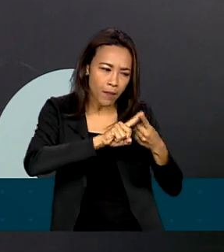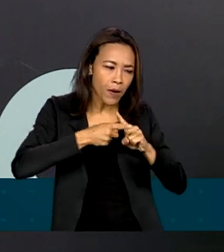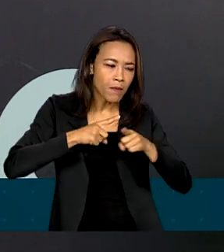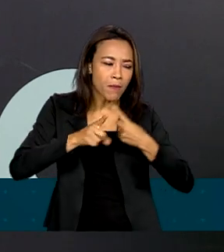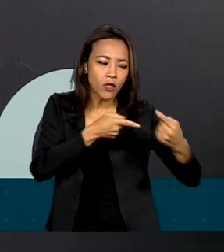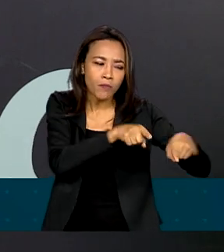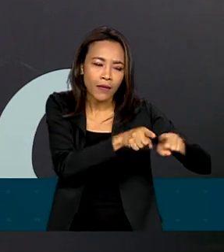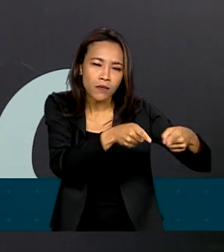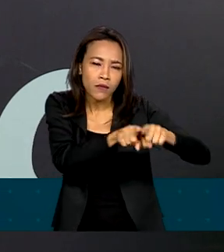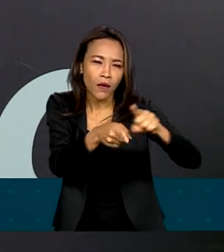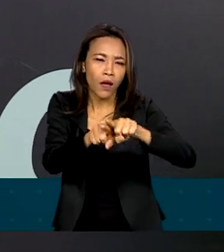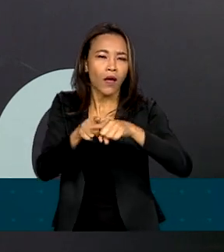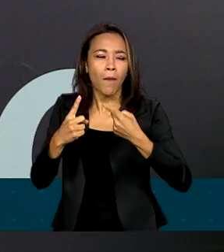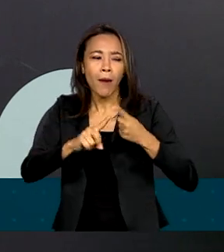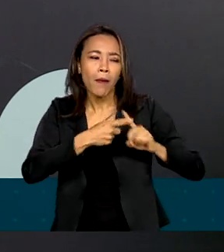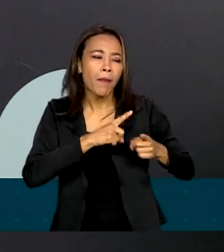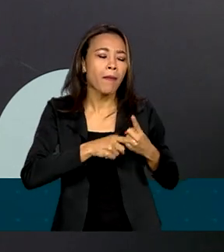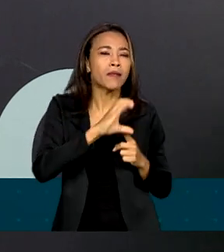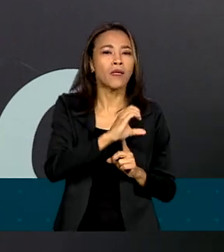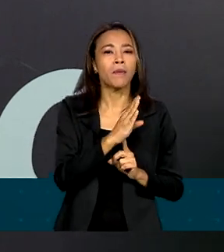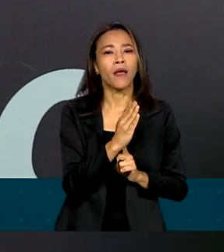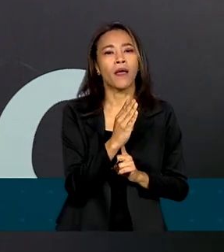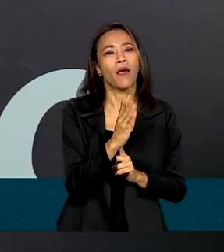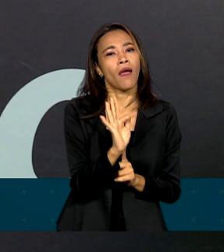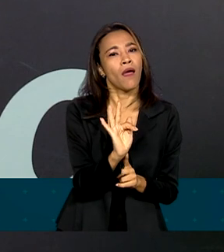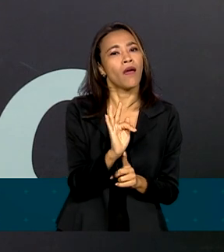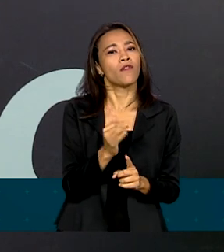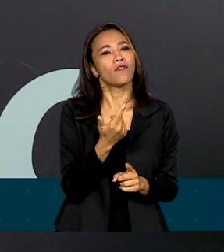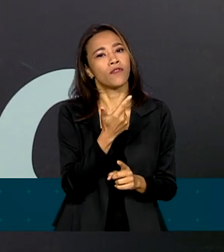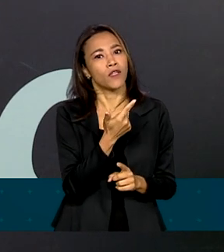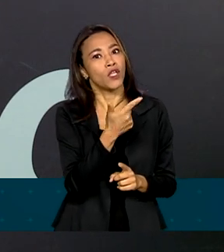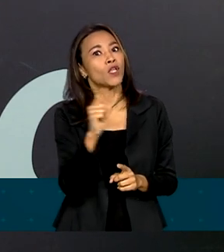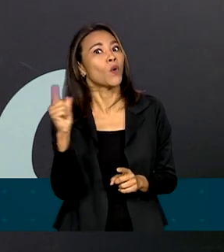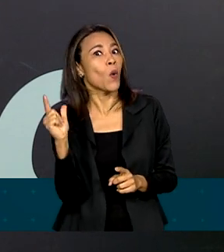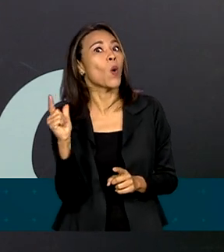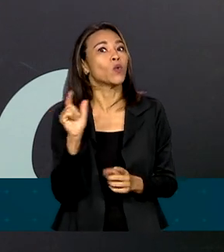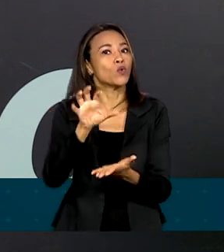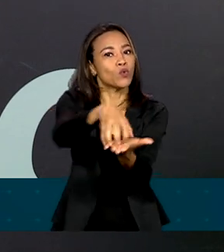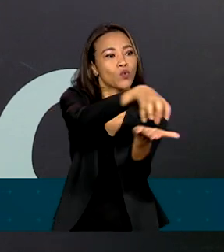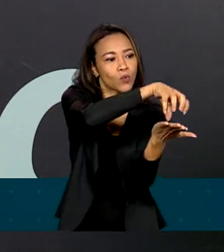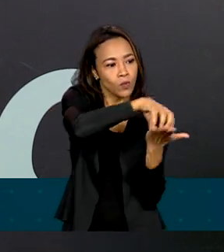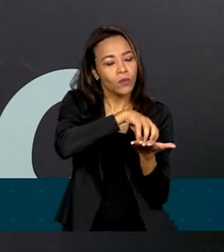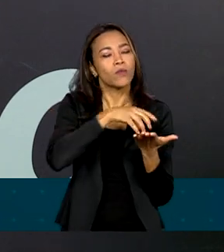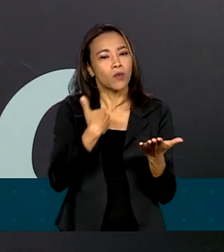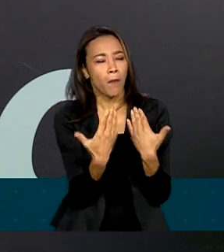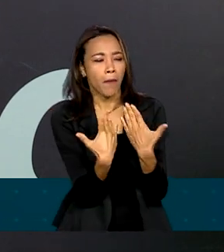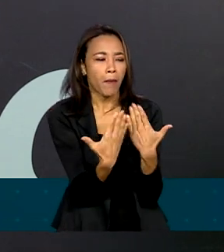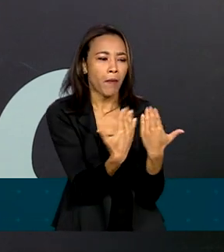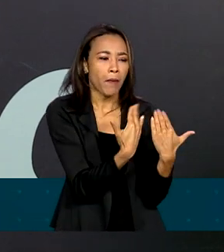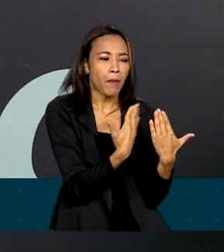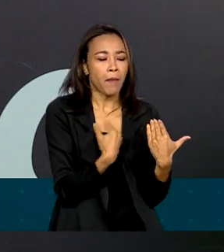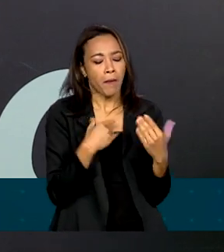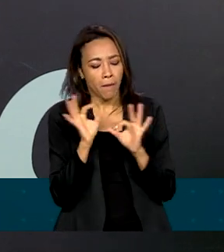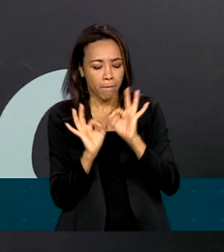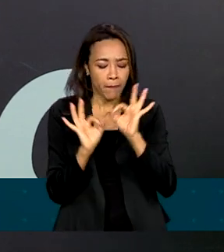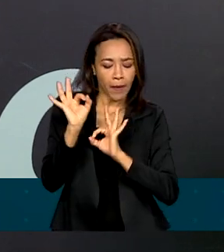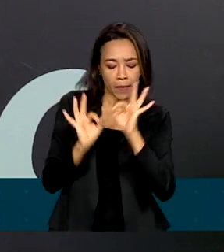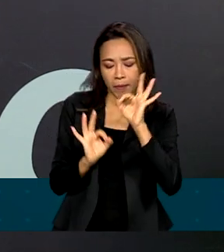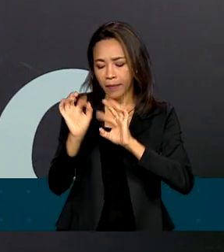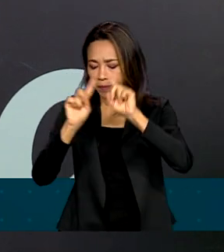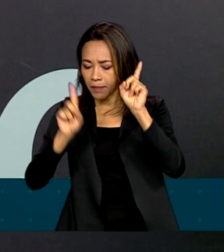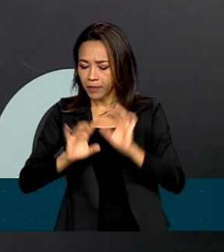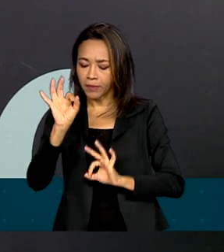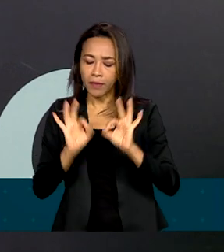parceiros, com o SBF e com os sedes, e desenhando uma